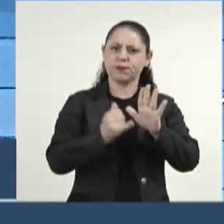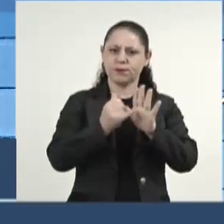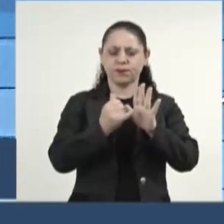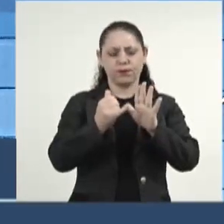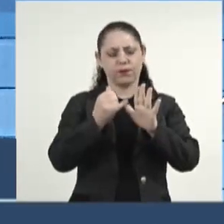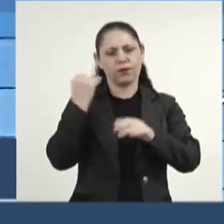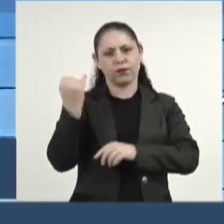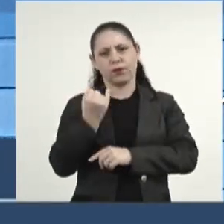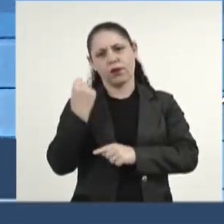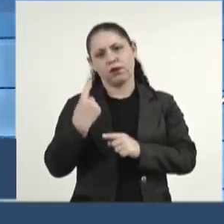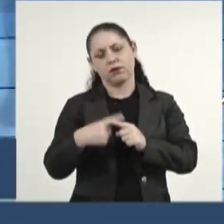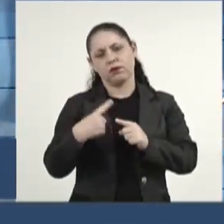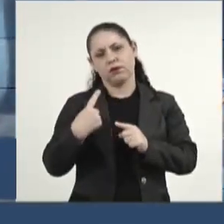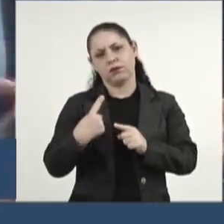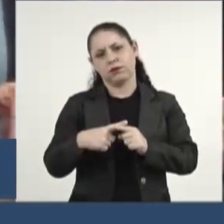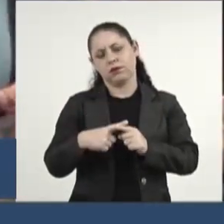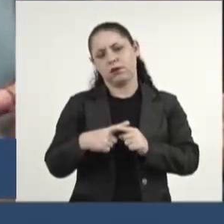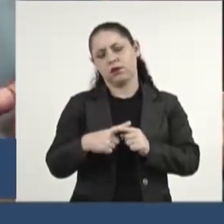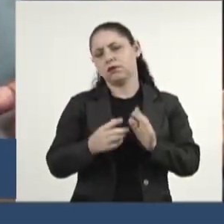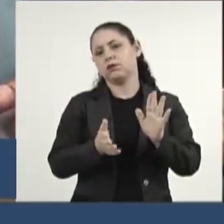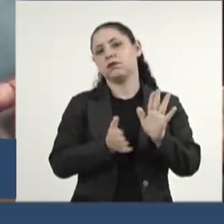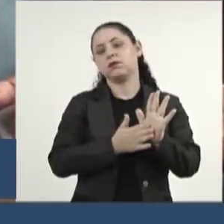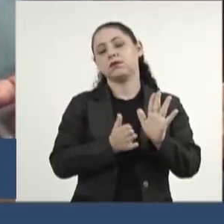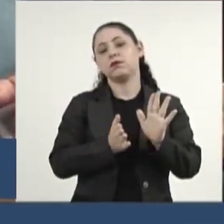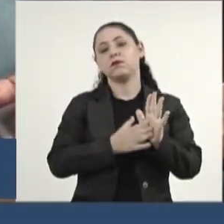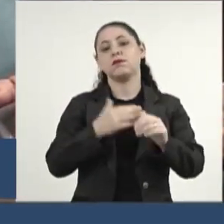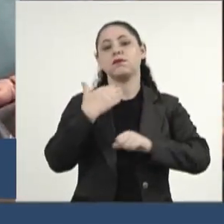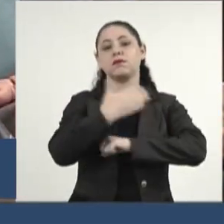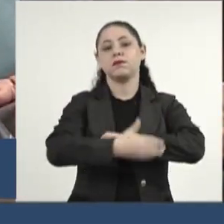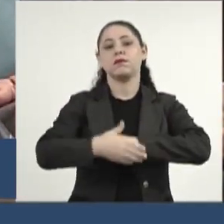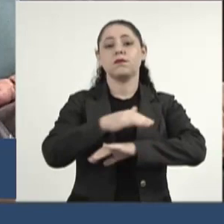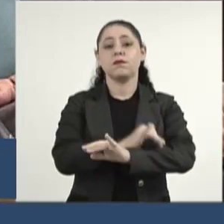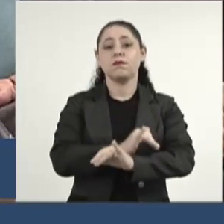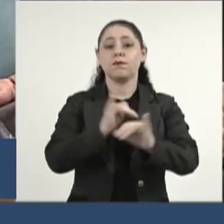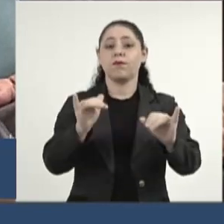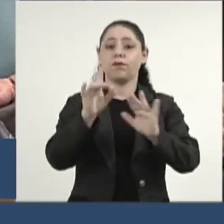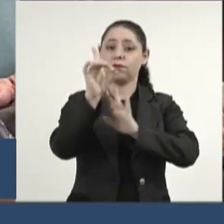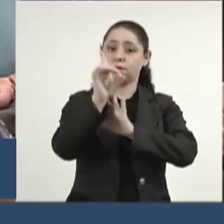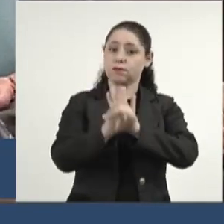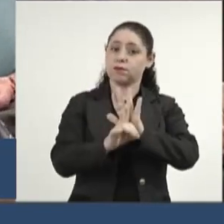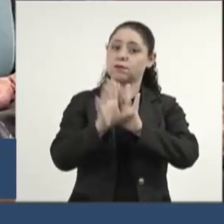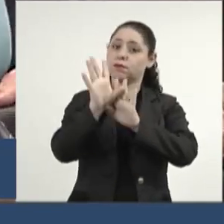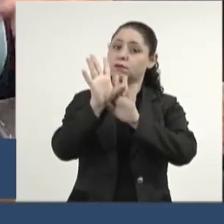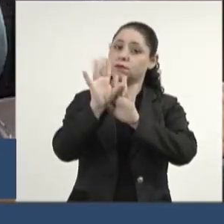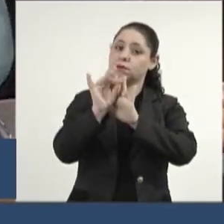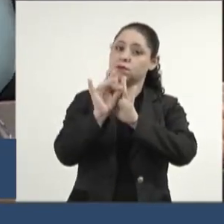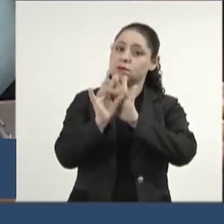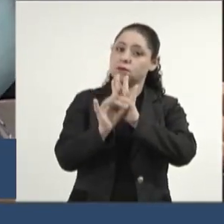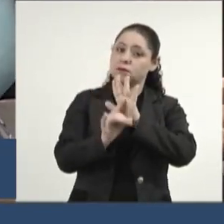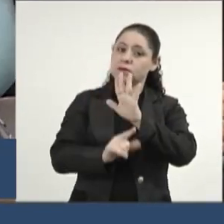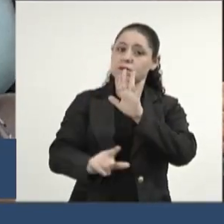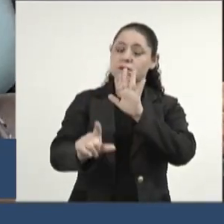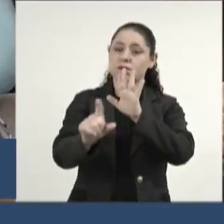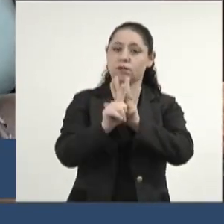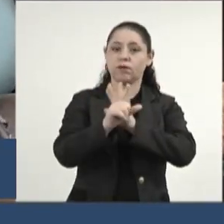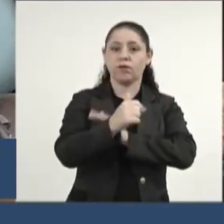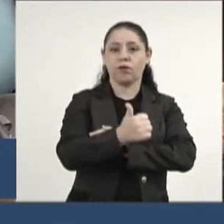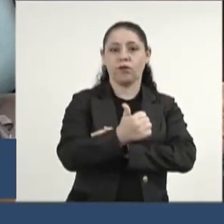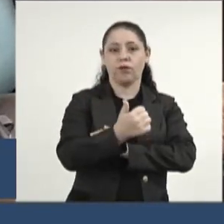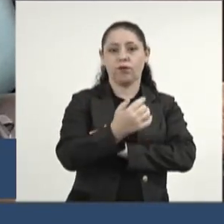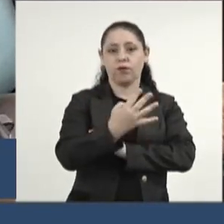pois ele propõe a proteção e divulgação dos direitos estabelecidos pela lei 14